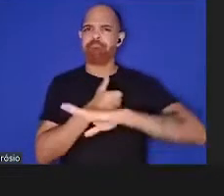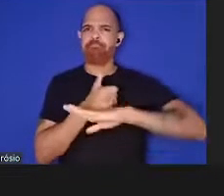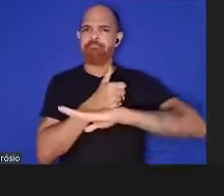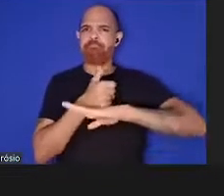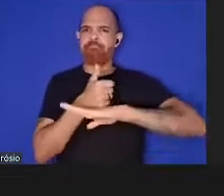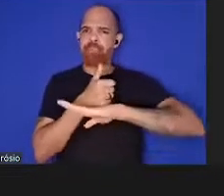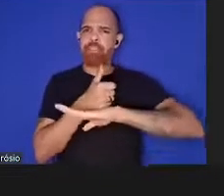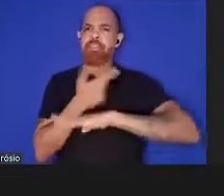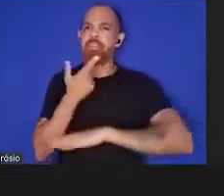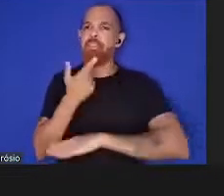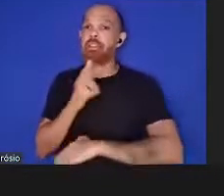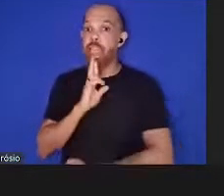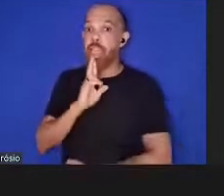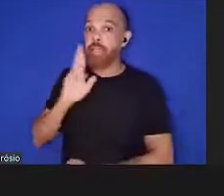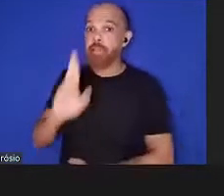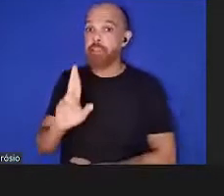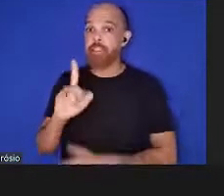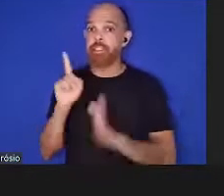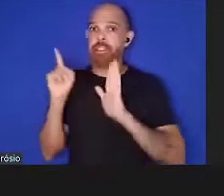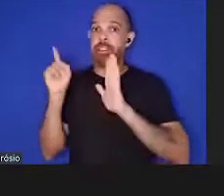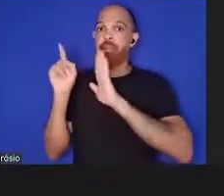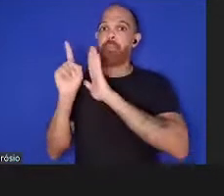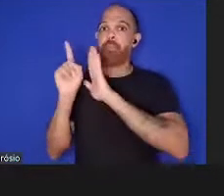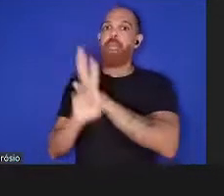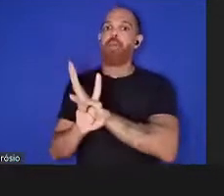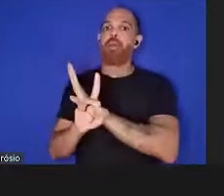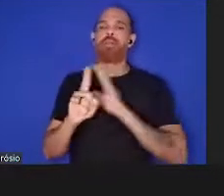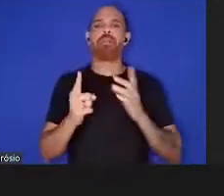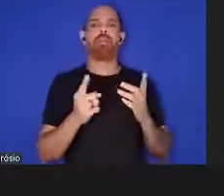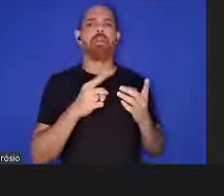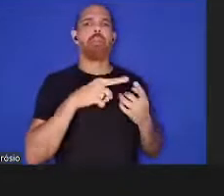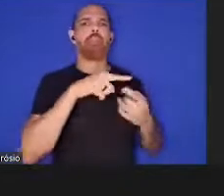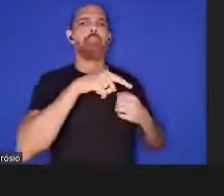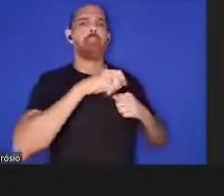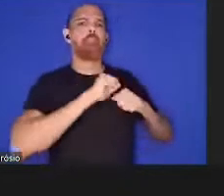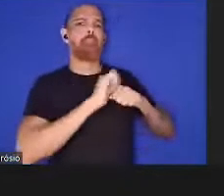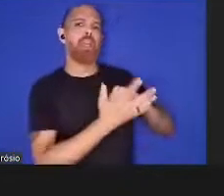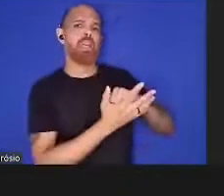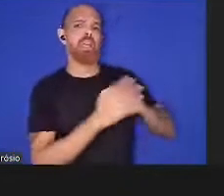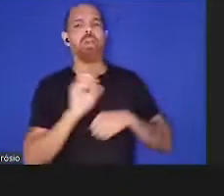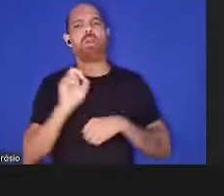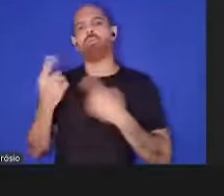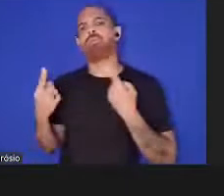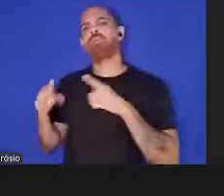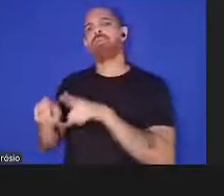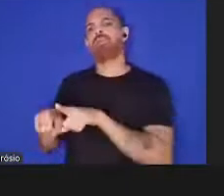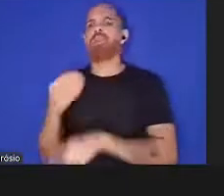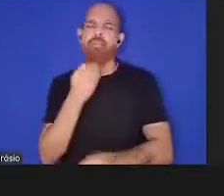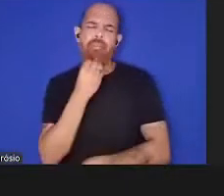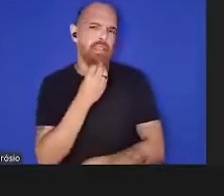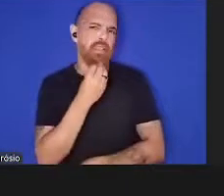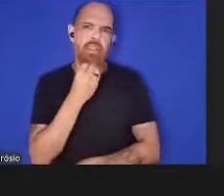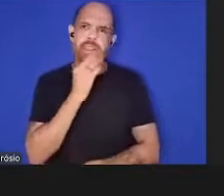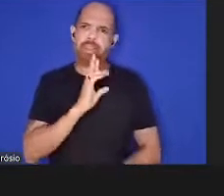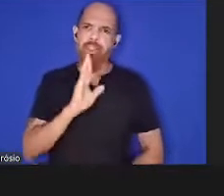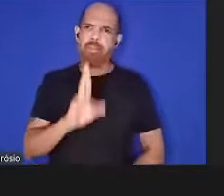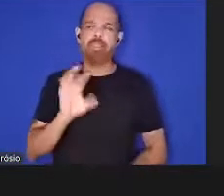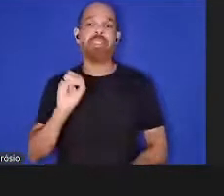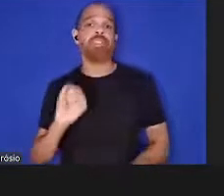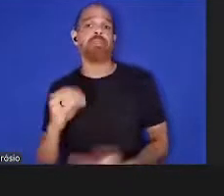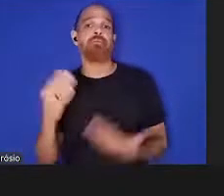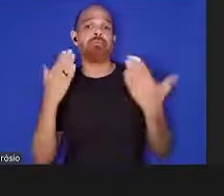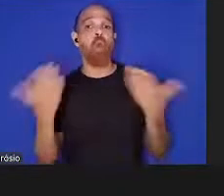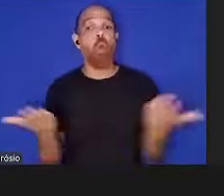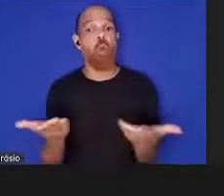responder a pergunta pandemia ou sindemia, é evidente a resposta apenas se nós considerarmos o dia de hoje.